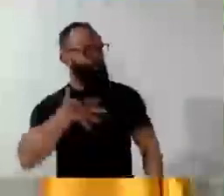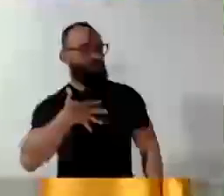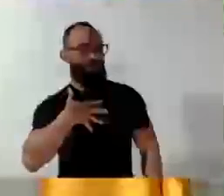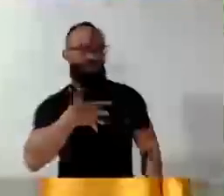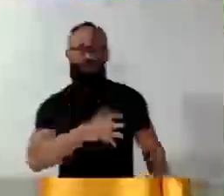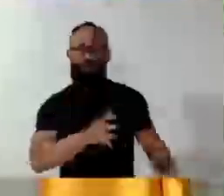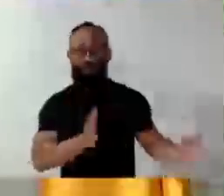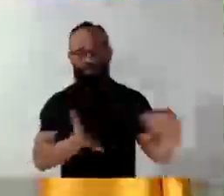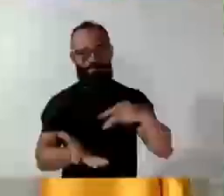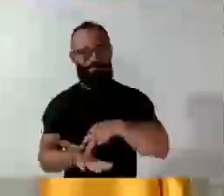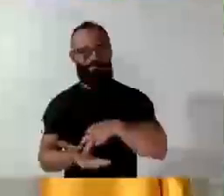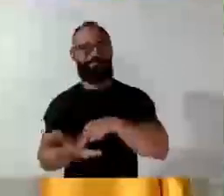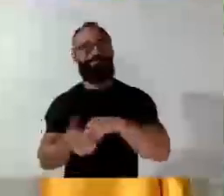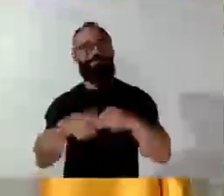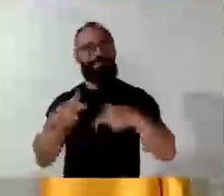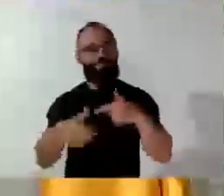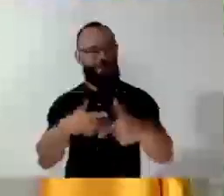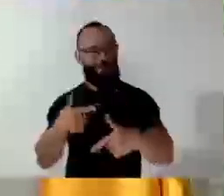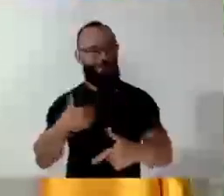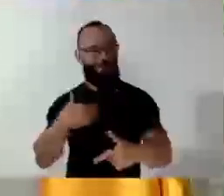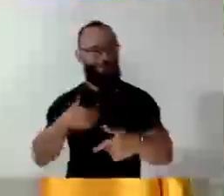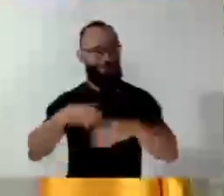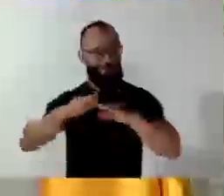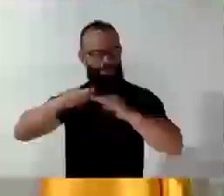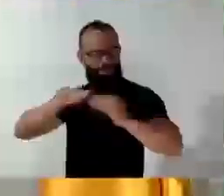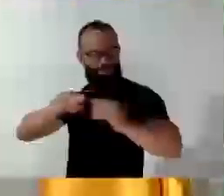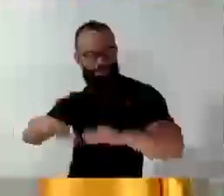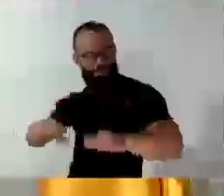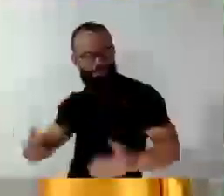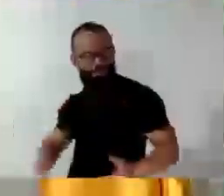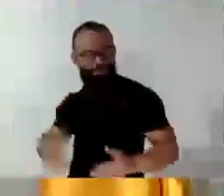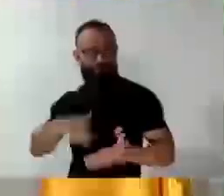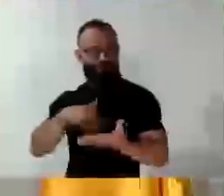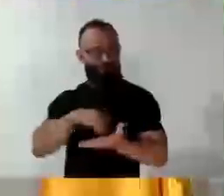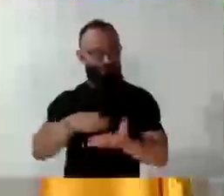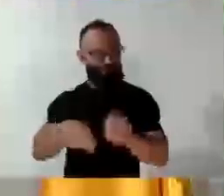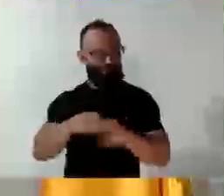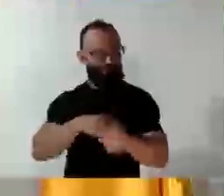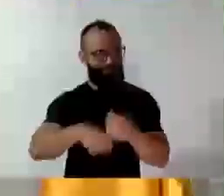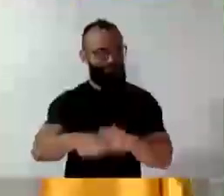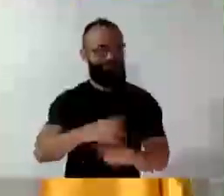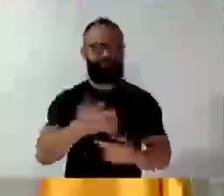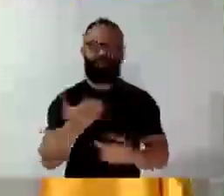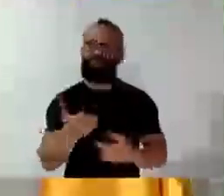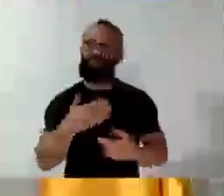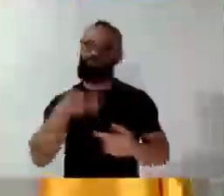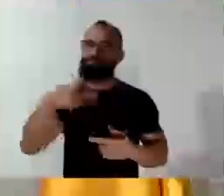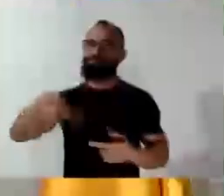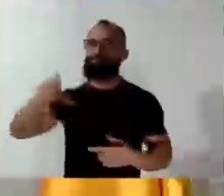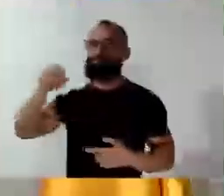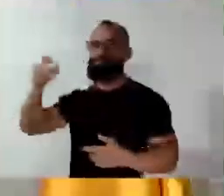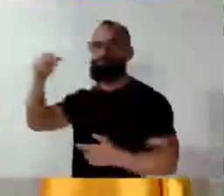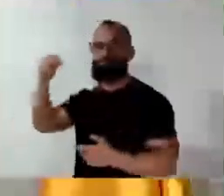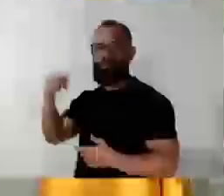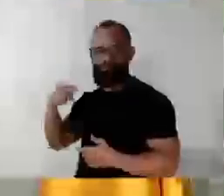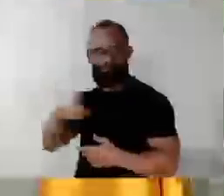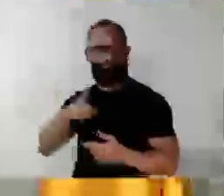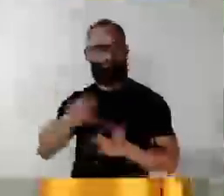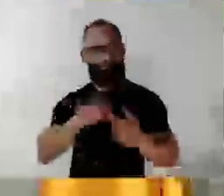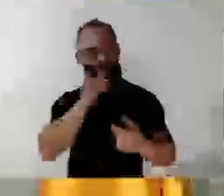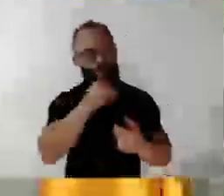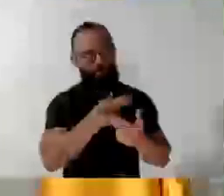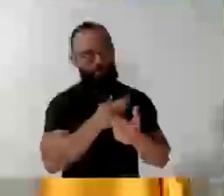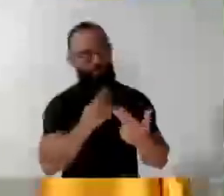trabalhar no meu gabinete. Naquela época, gente, graças a Deus, viveu momentos de muitas glórias